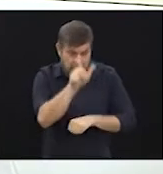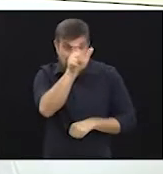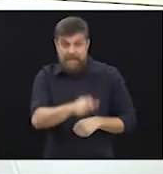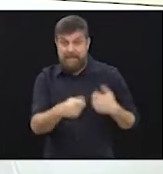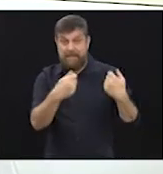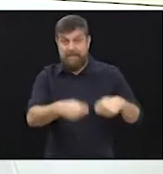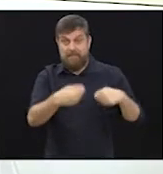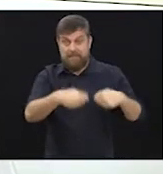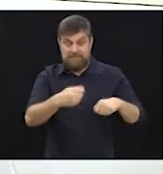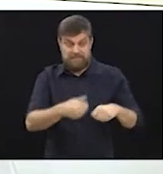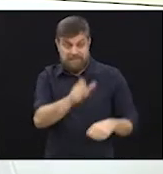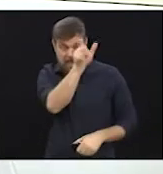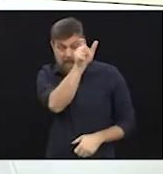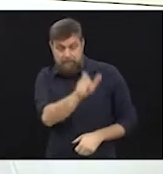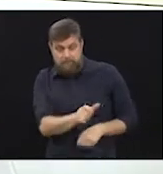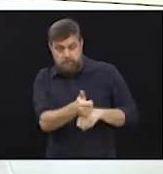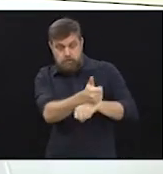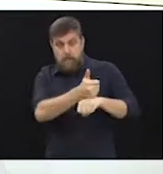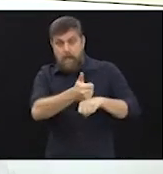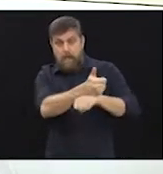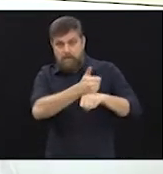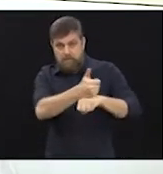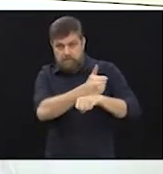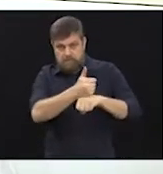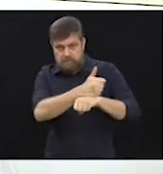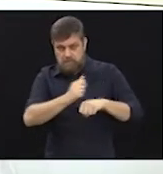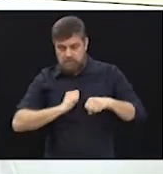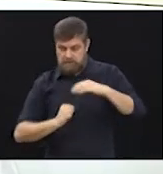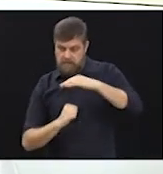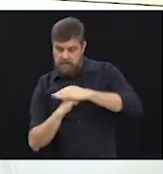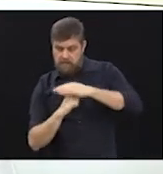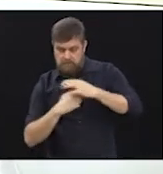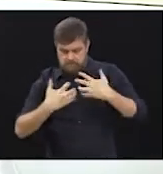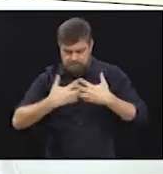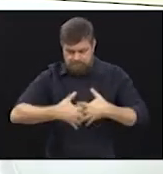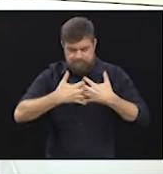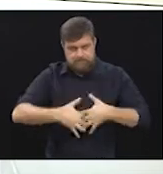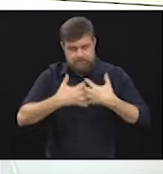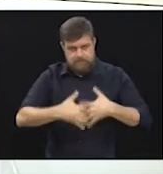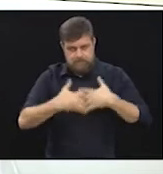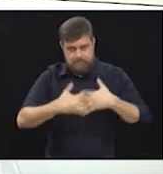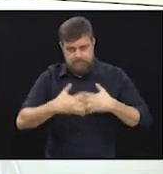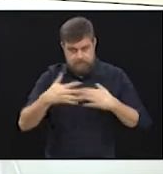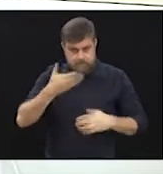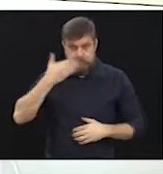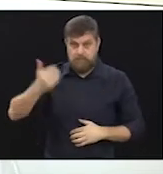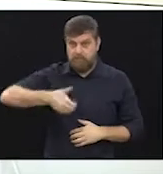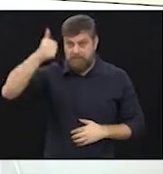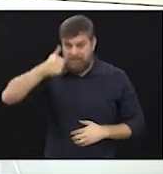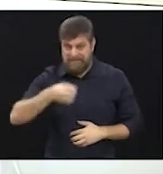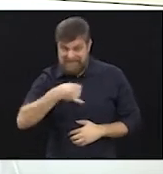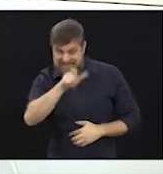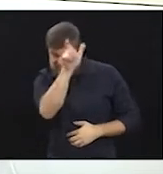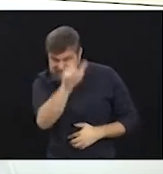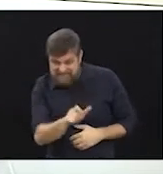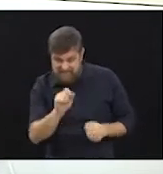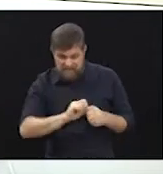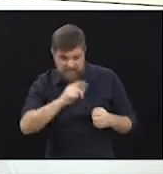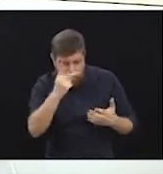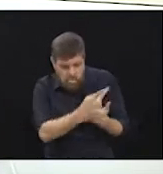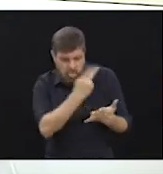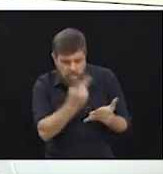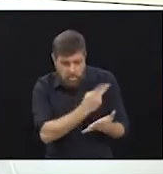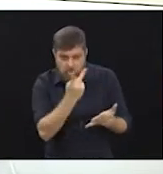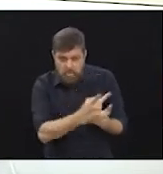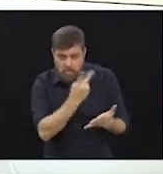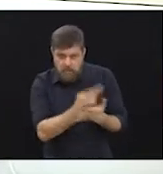uma pessoa que exige daquela articulação um desempenho maior. Se ele não corrigir de uma